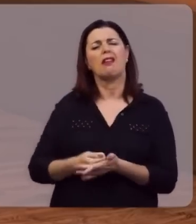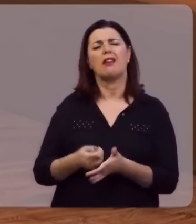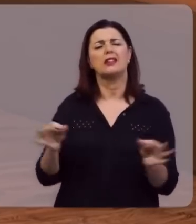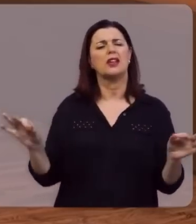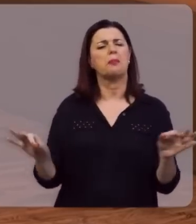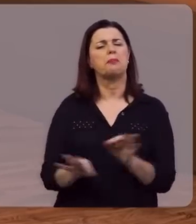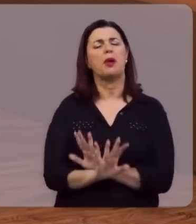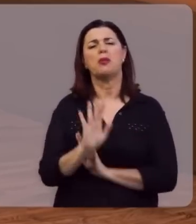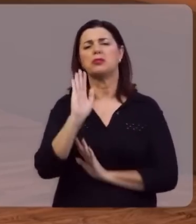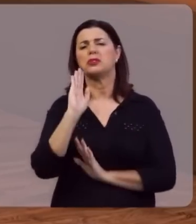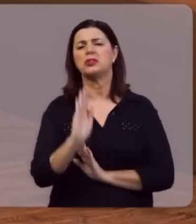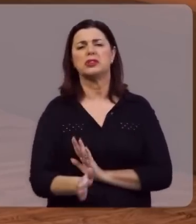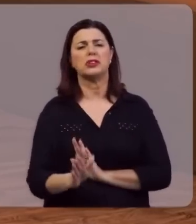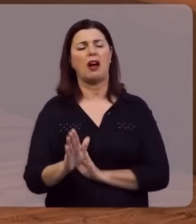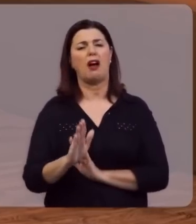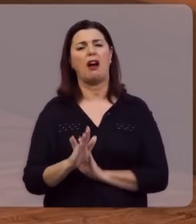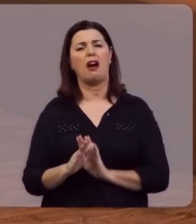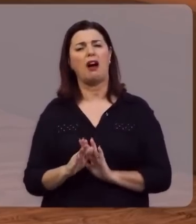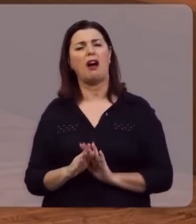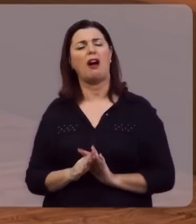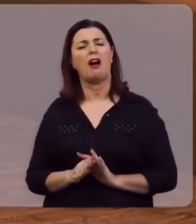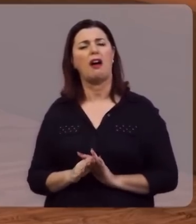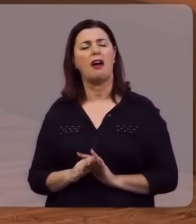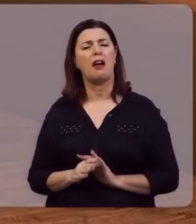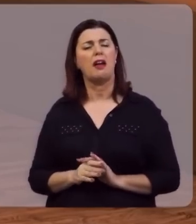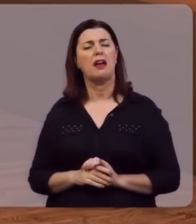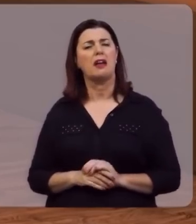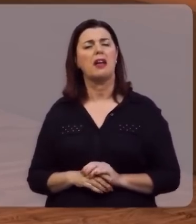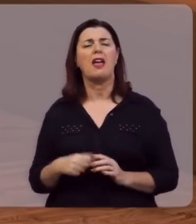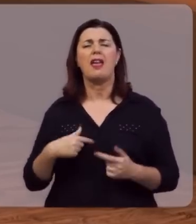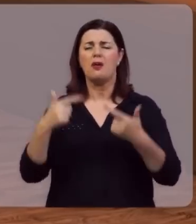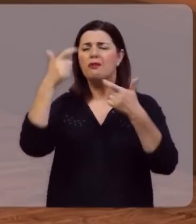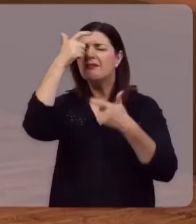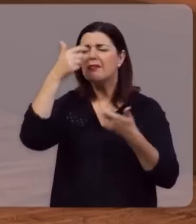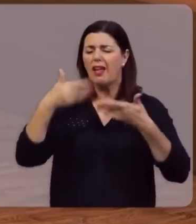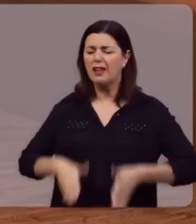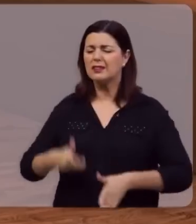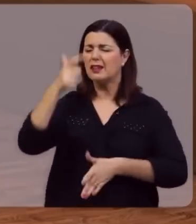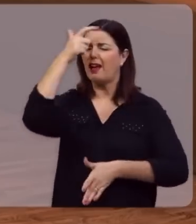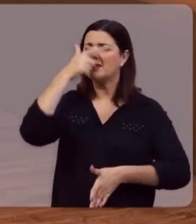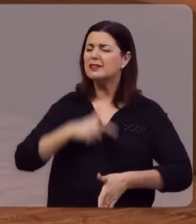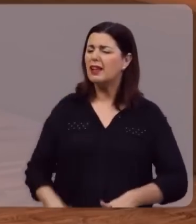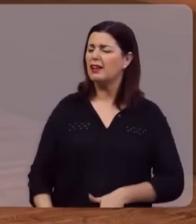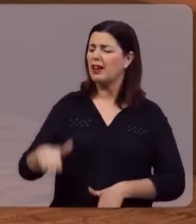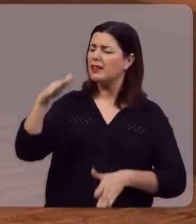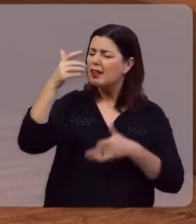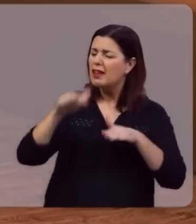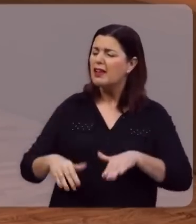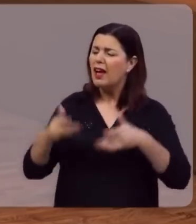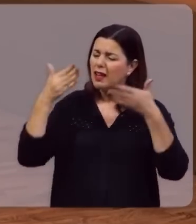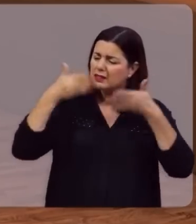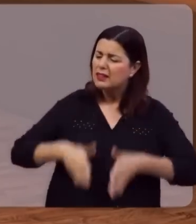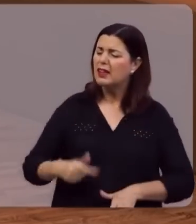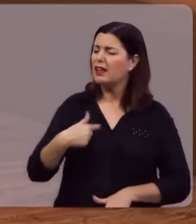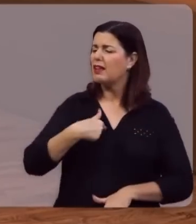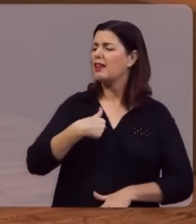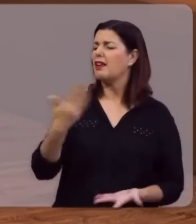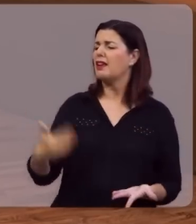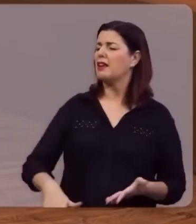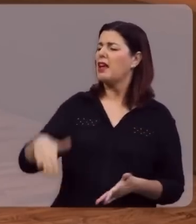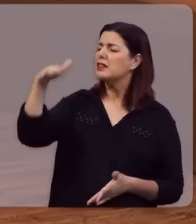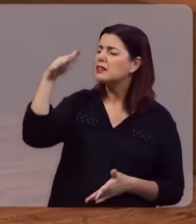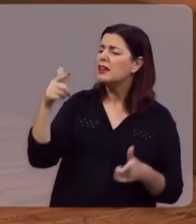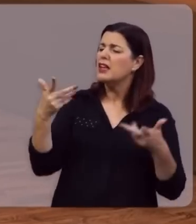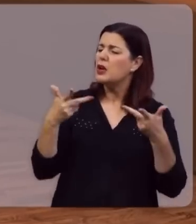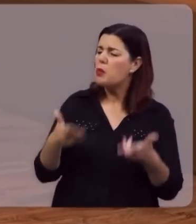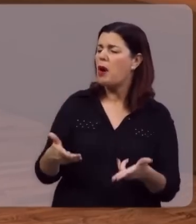da crença e filosofia de Gabriela, eu nasci assim, eu cresci assim, eu vou morrer assim. Não